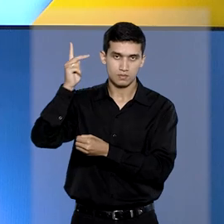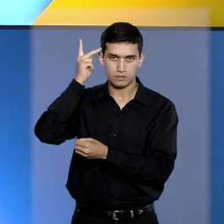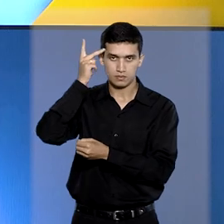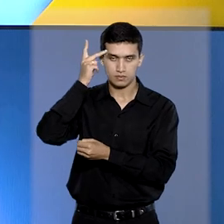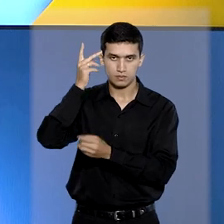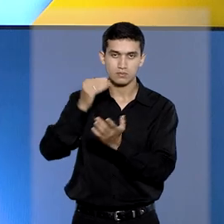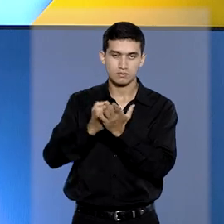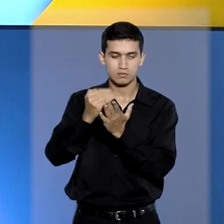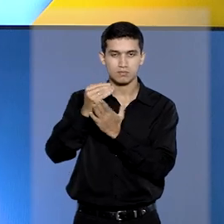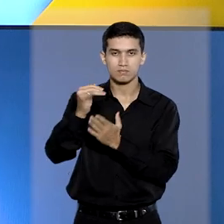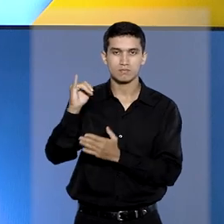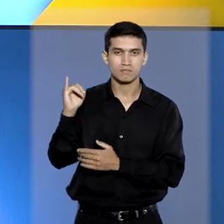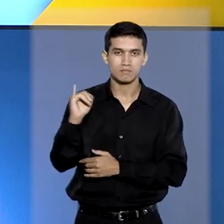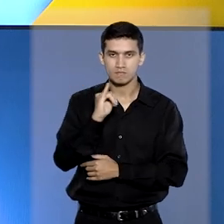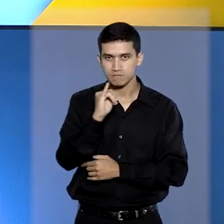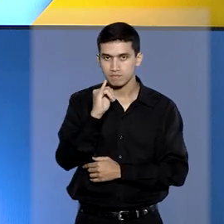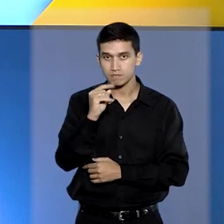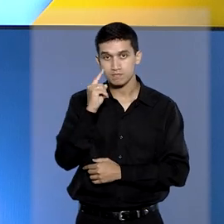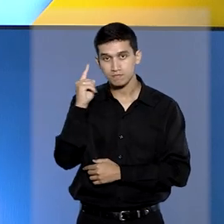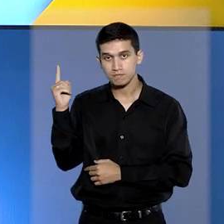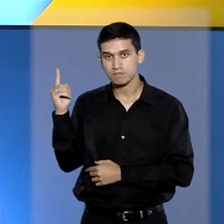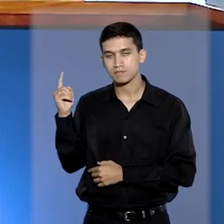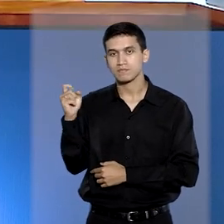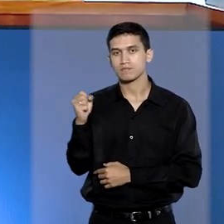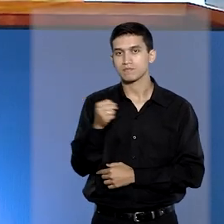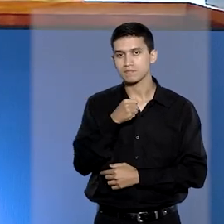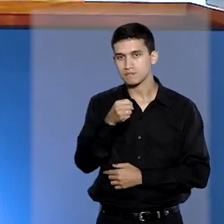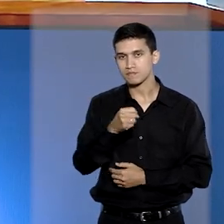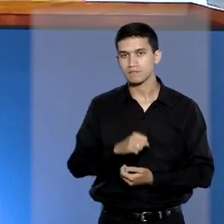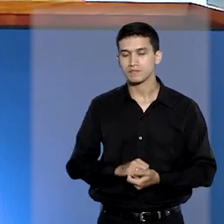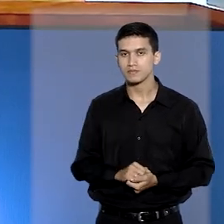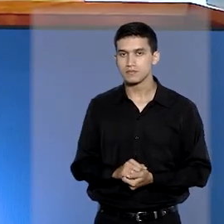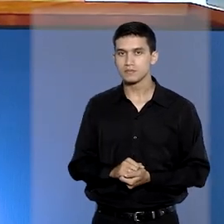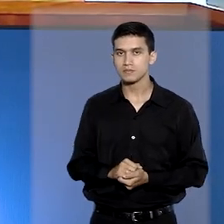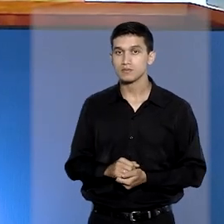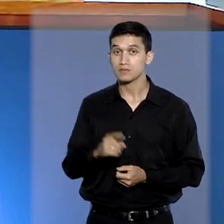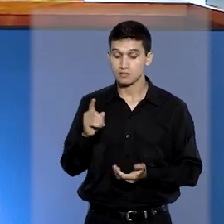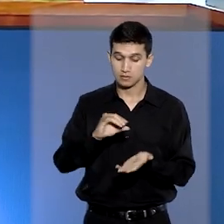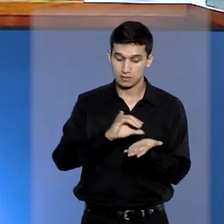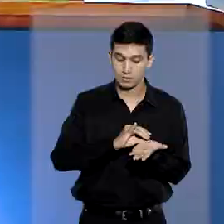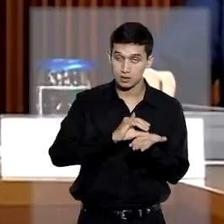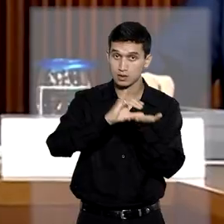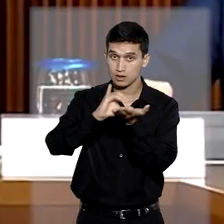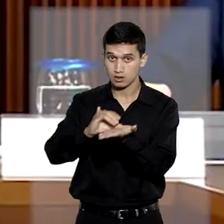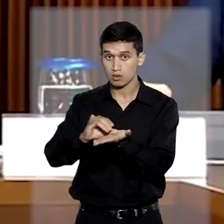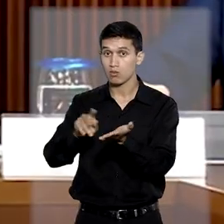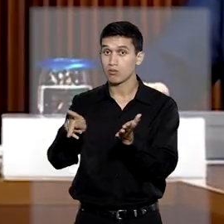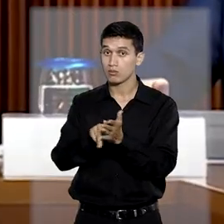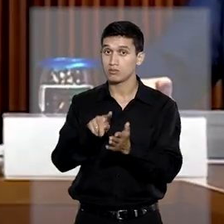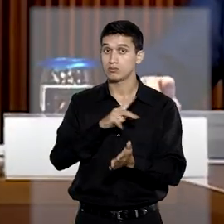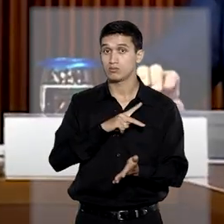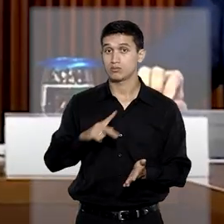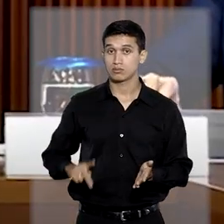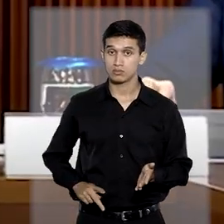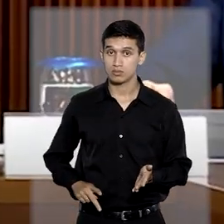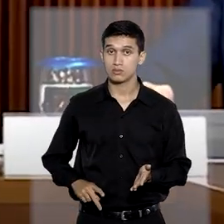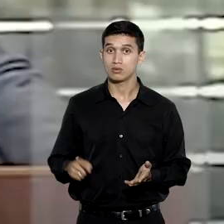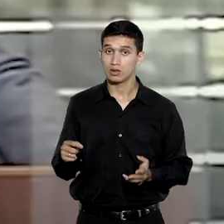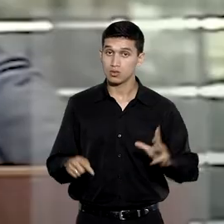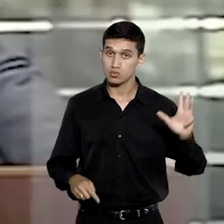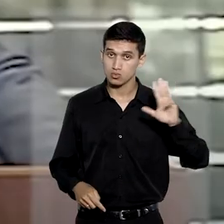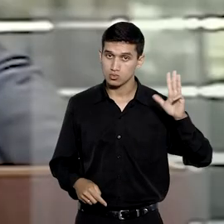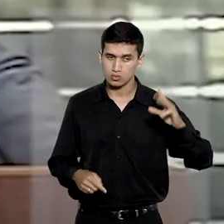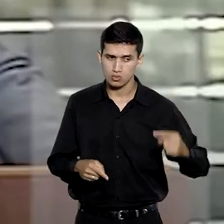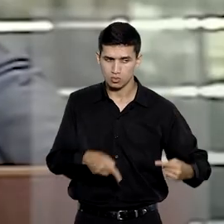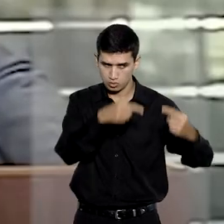Mais informações com a repórter Marina Campos. A ação de indenização foi proposta pelo presidente Luiz Inácio Lula